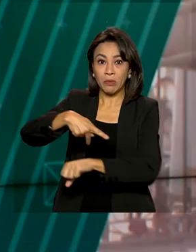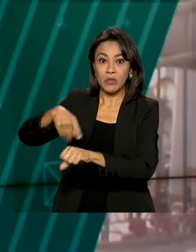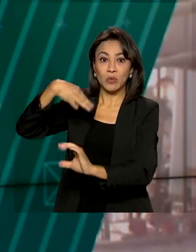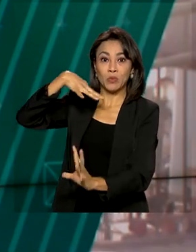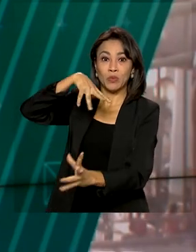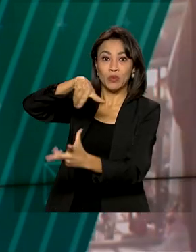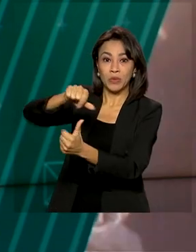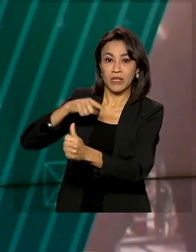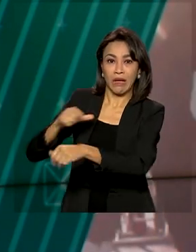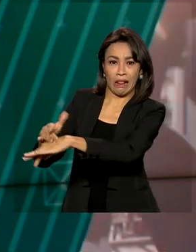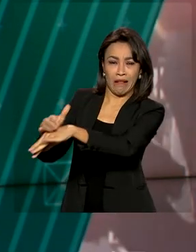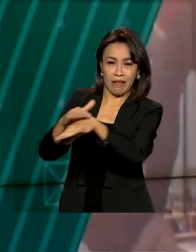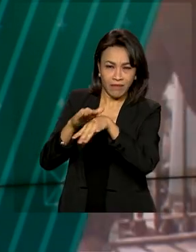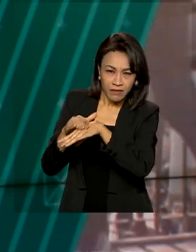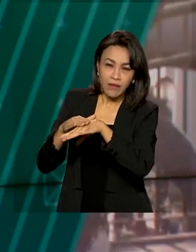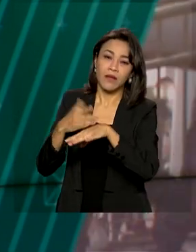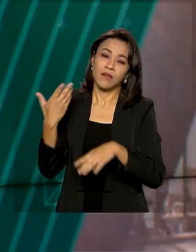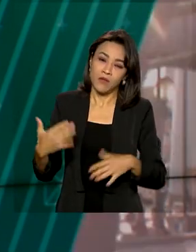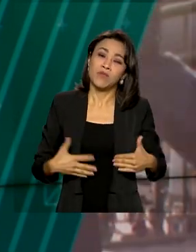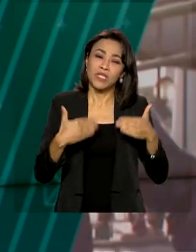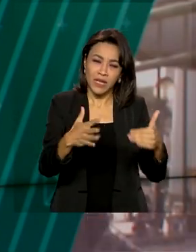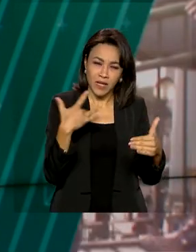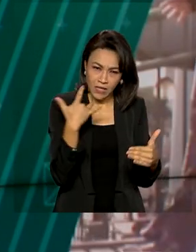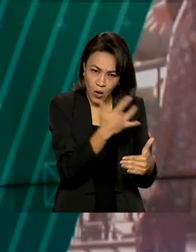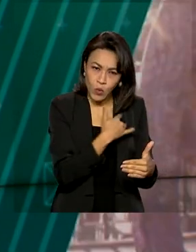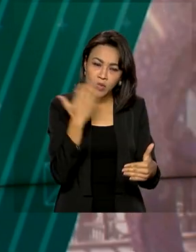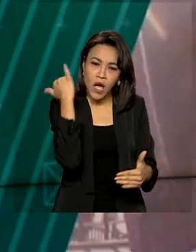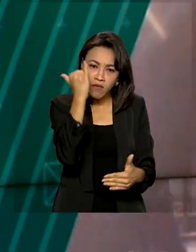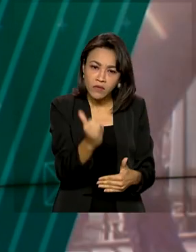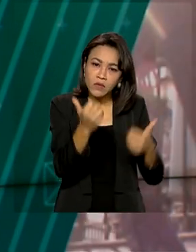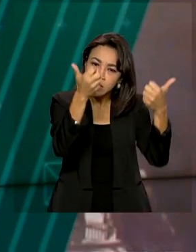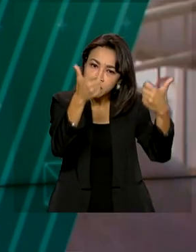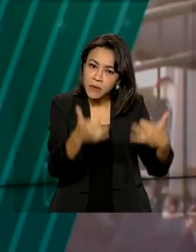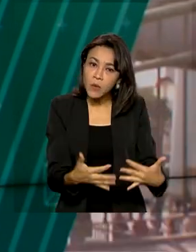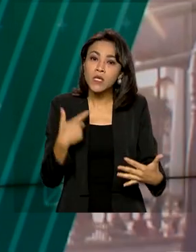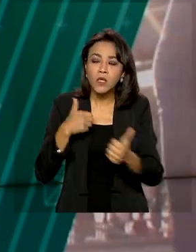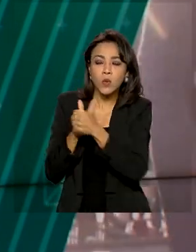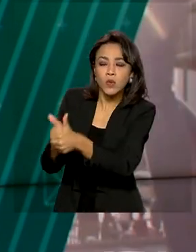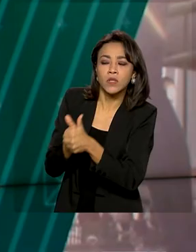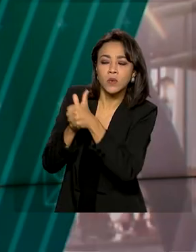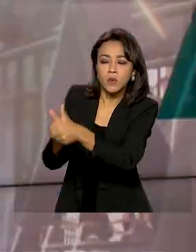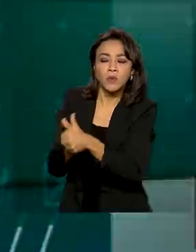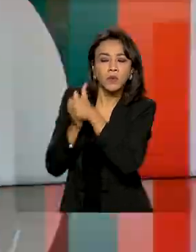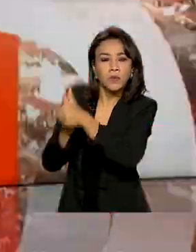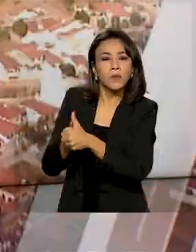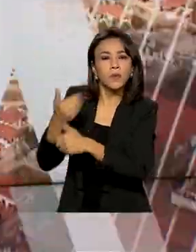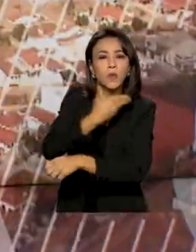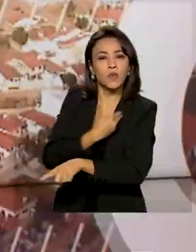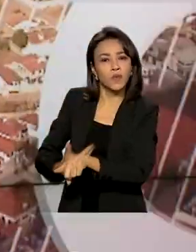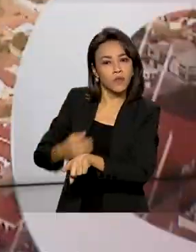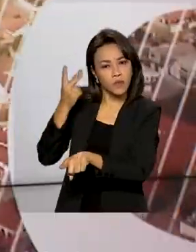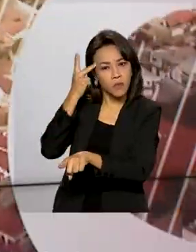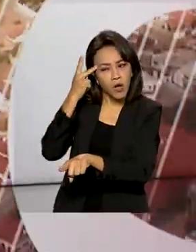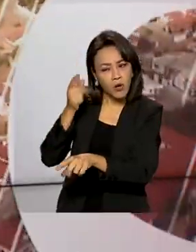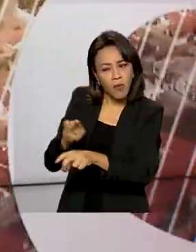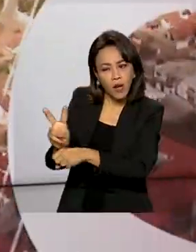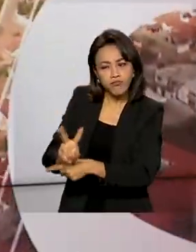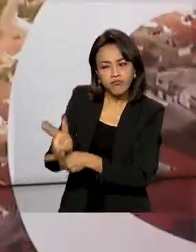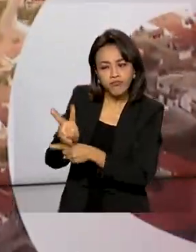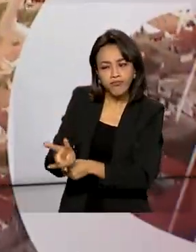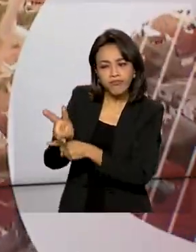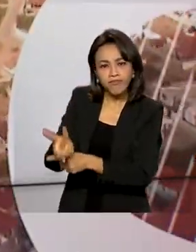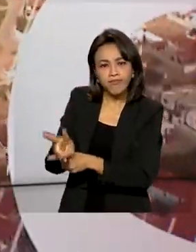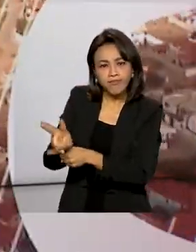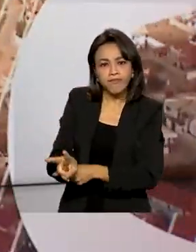Em nota, o Ministério da Saúde esclareceu que segue em articulação direta com autoridades paulistas no monitoramento do caso e também